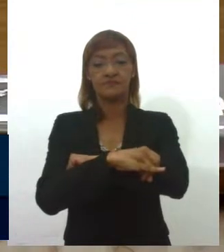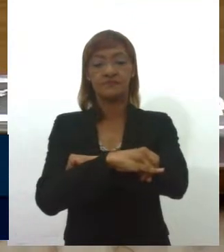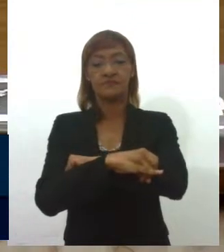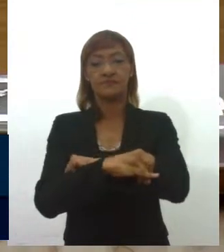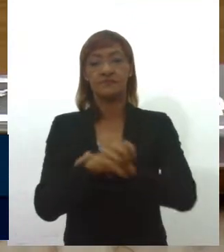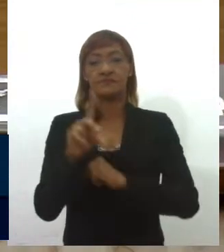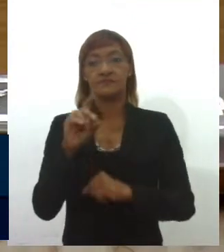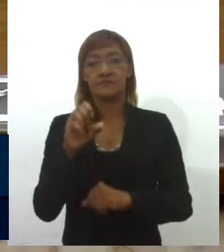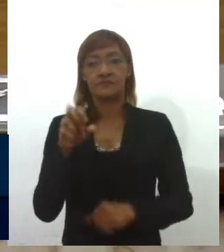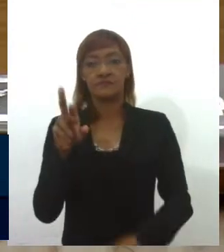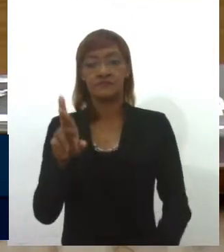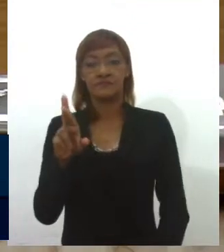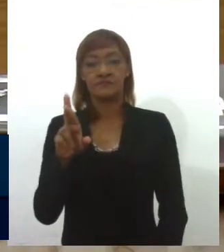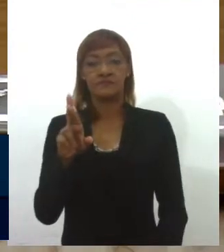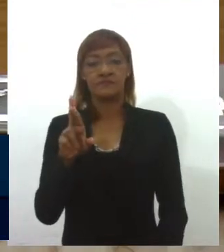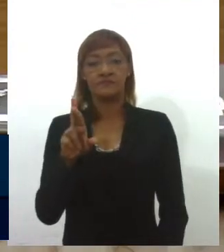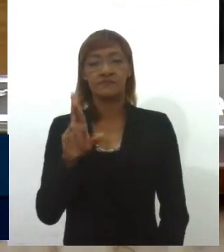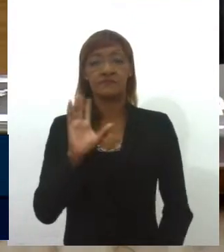DR,